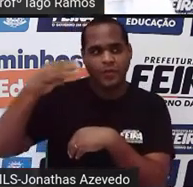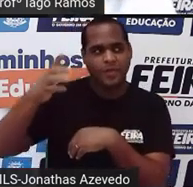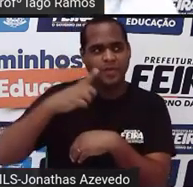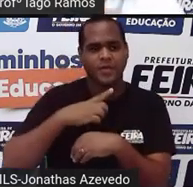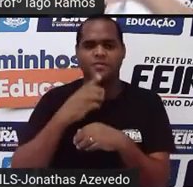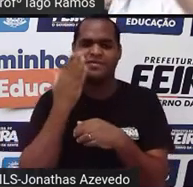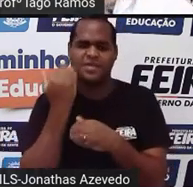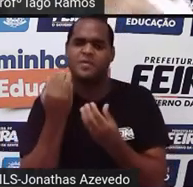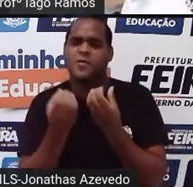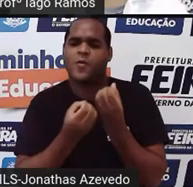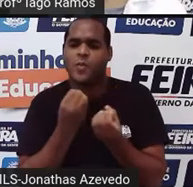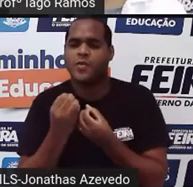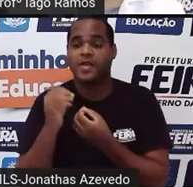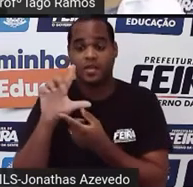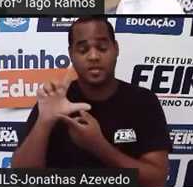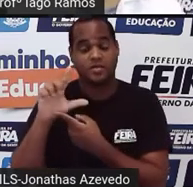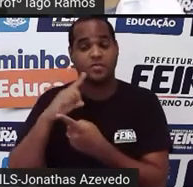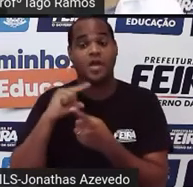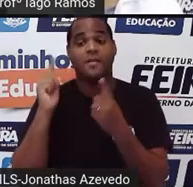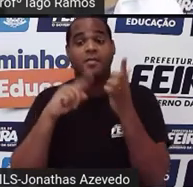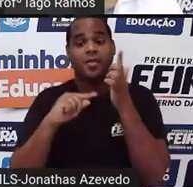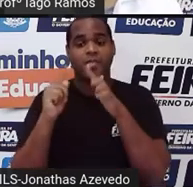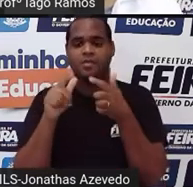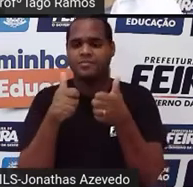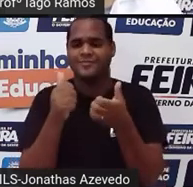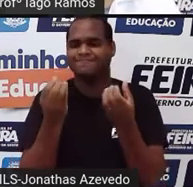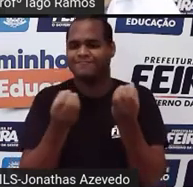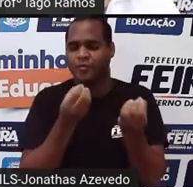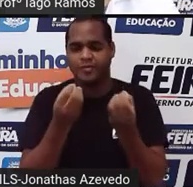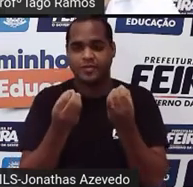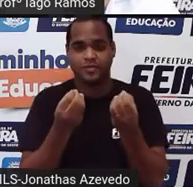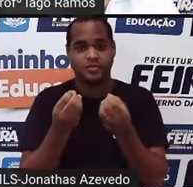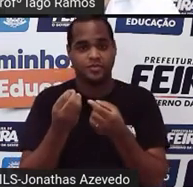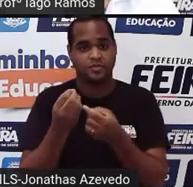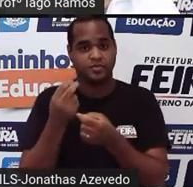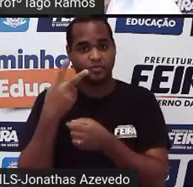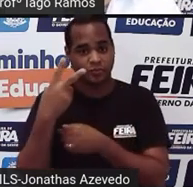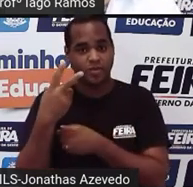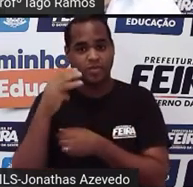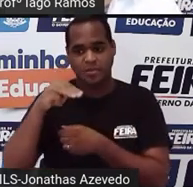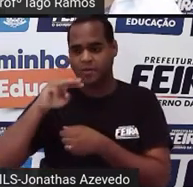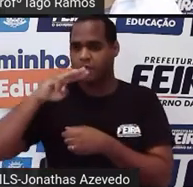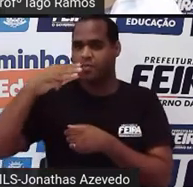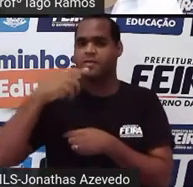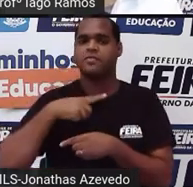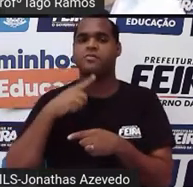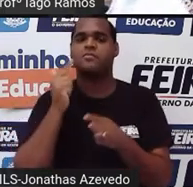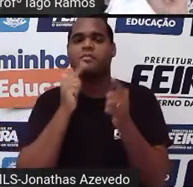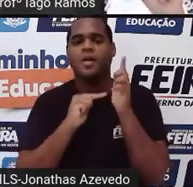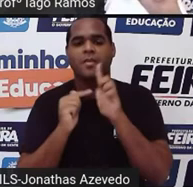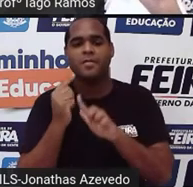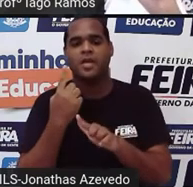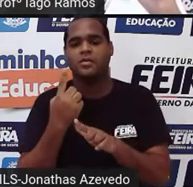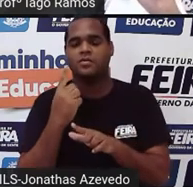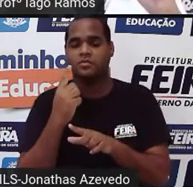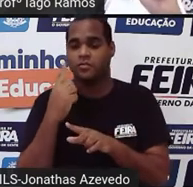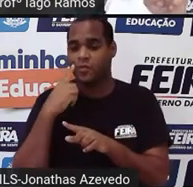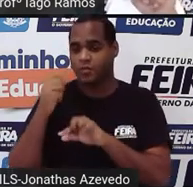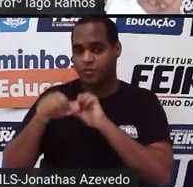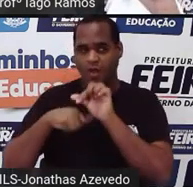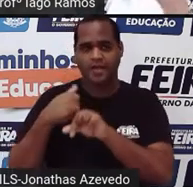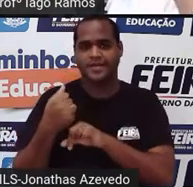saber quantos litros cabem nele? Então, dois metros cúbicos eu quebro em dois de um.